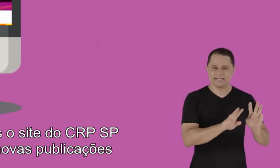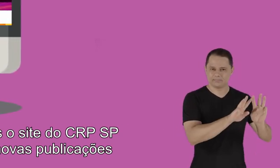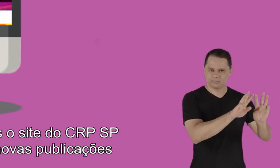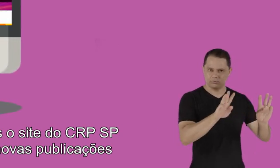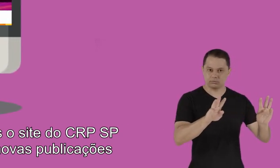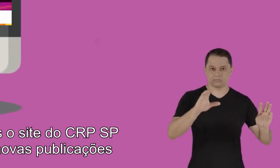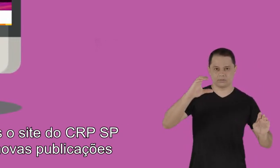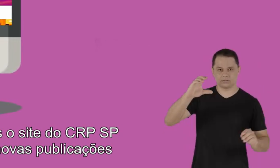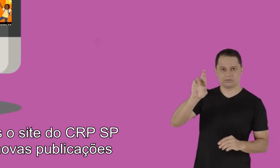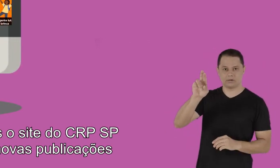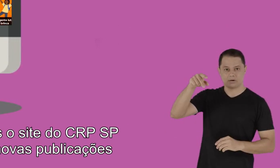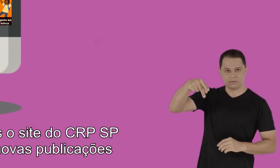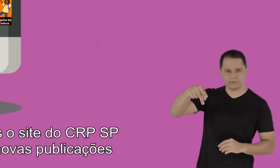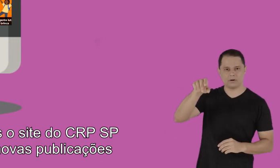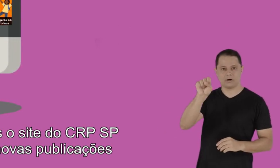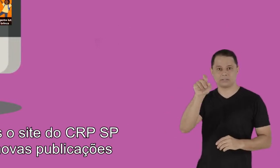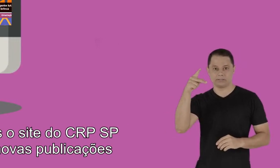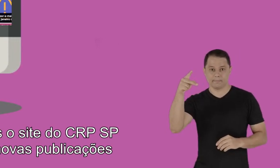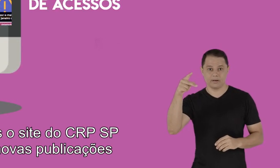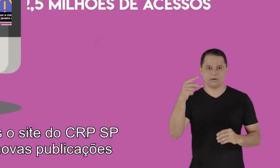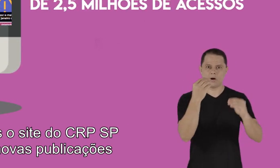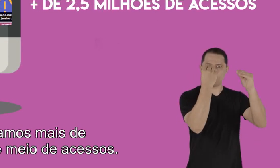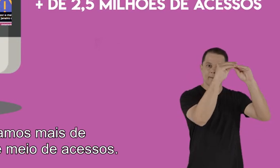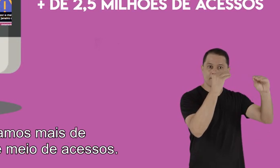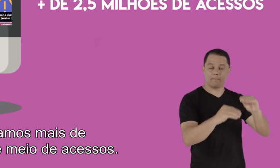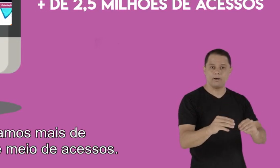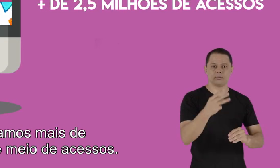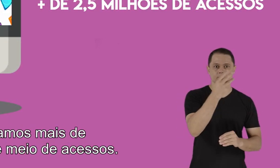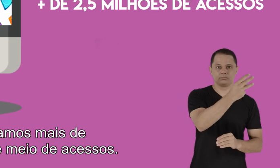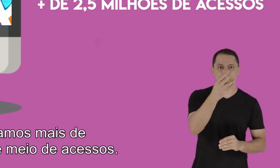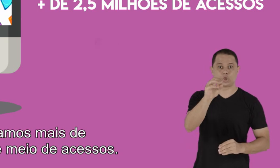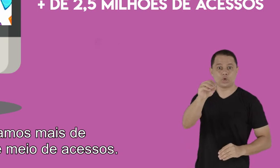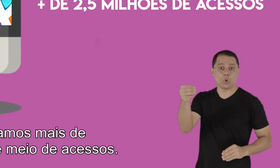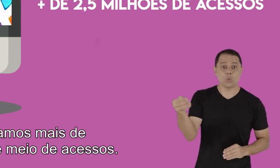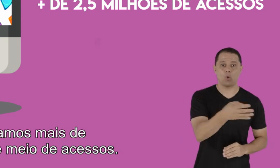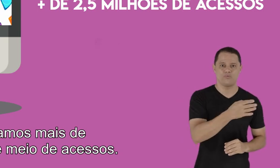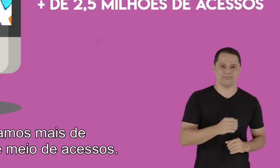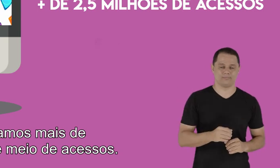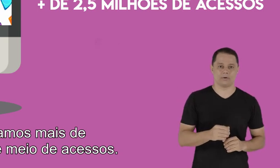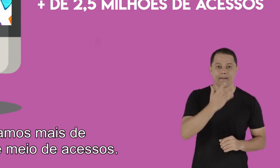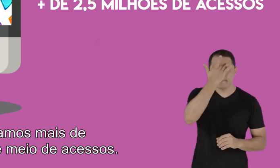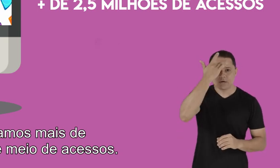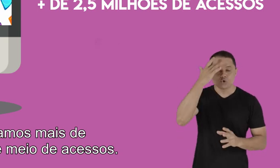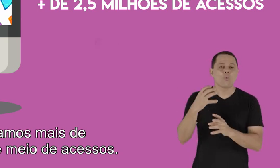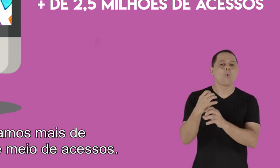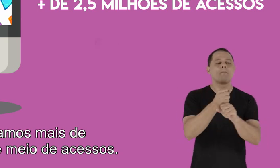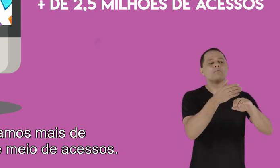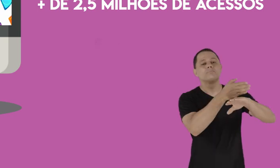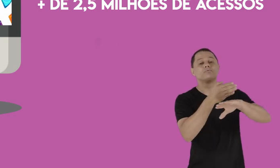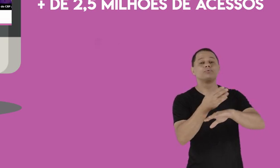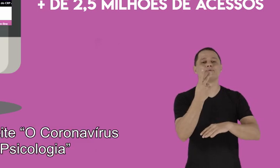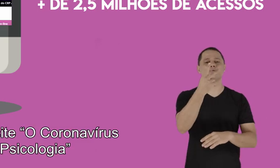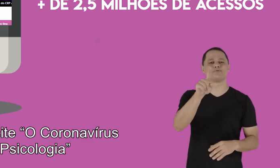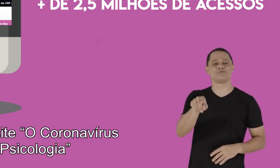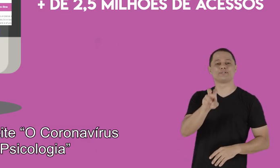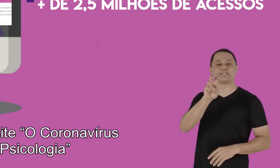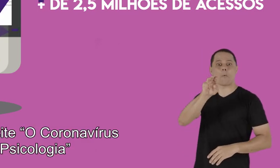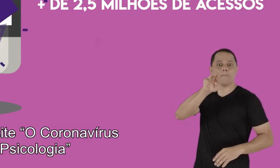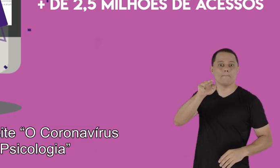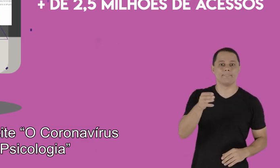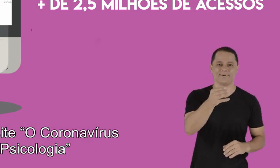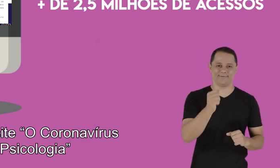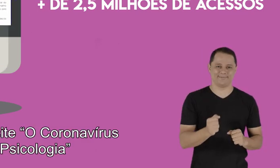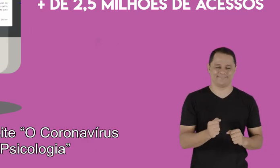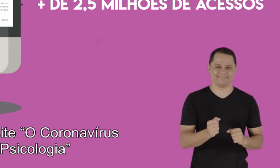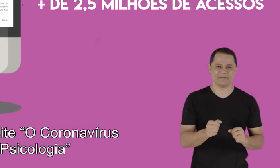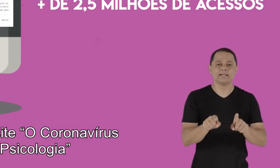CRPSP com 330 novas publicações e somamos mais de 2 milhões e meios de acessos. Criamos o